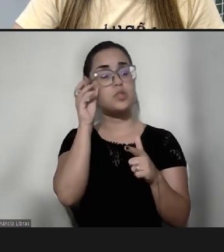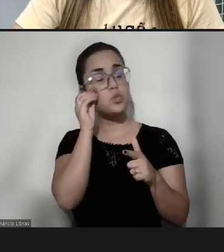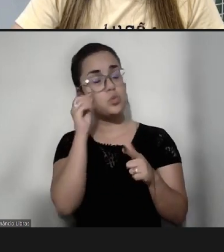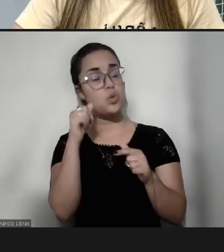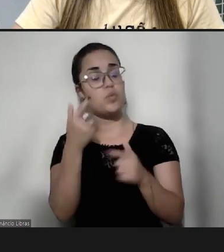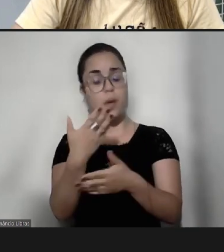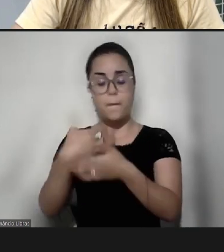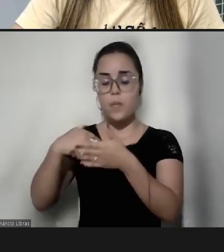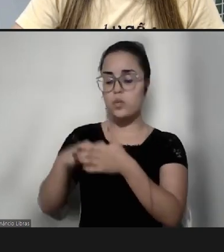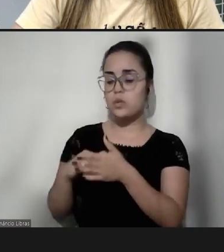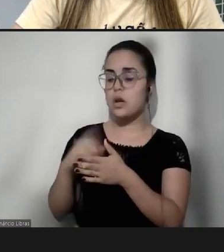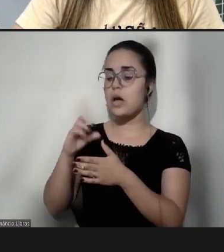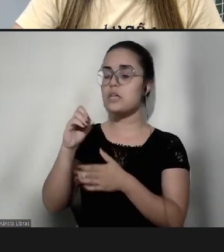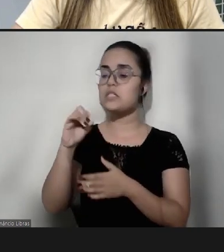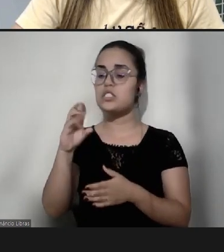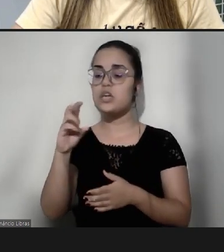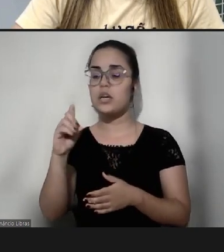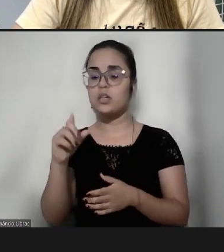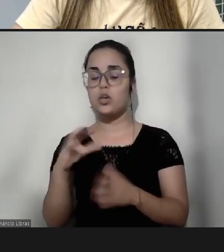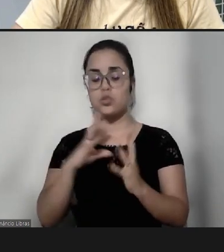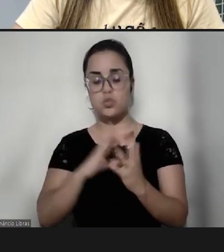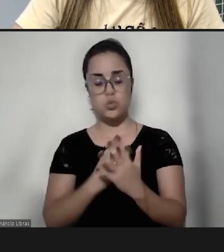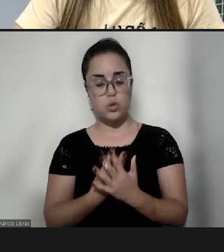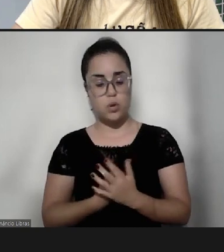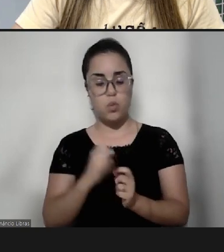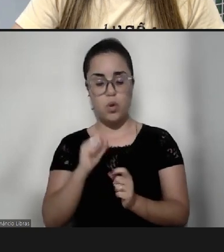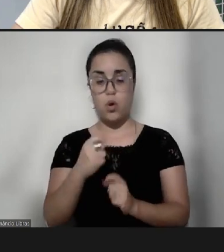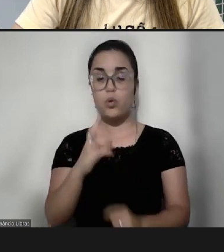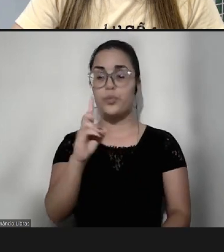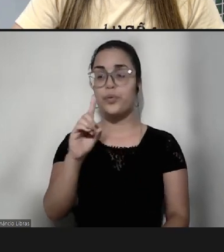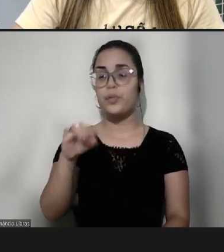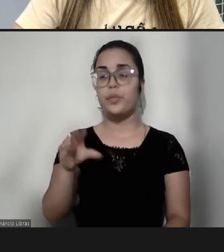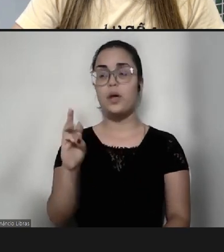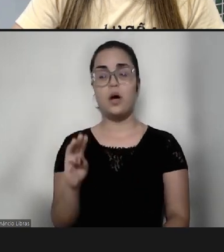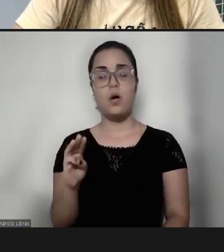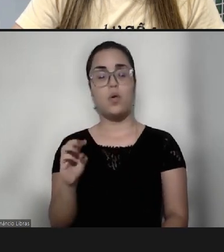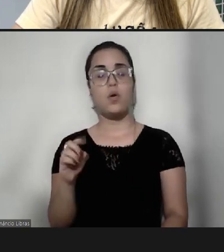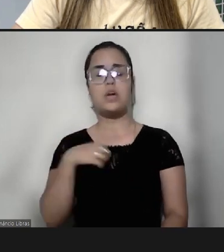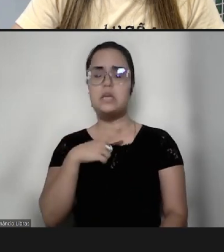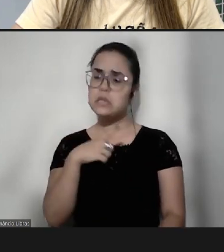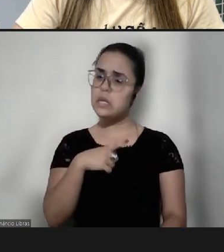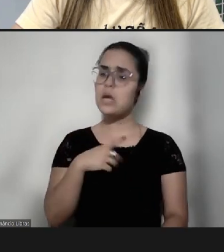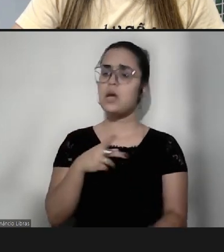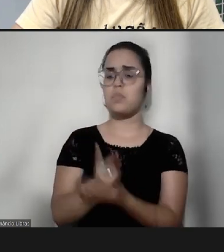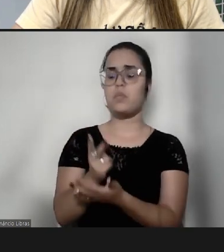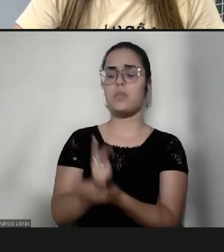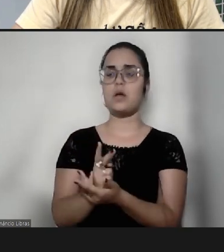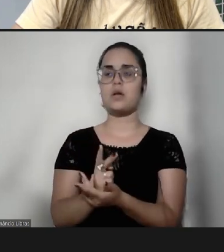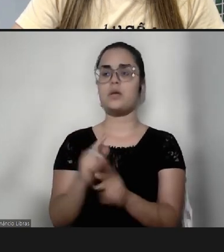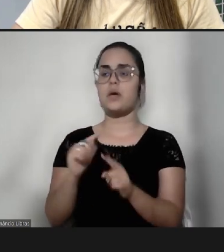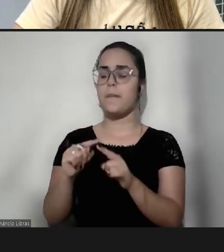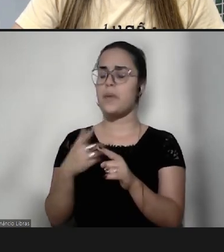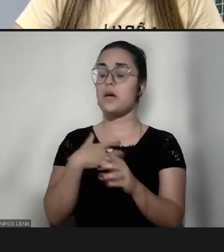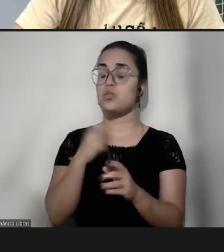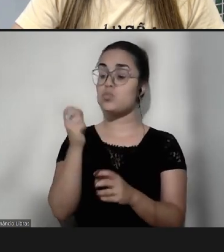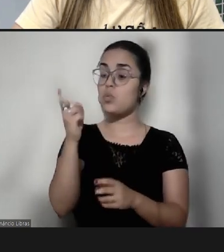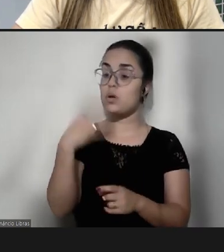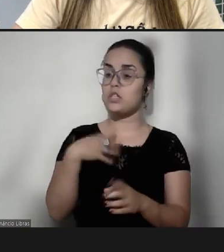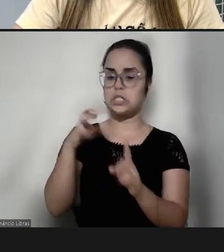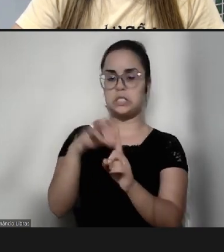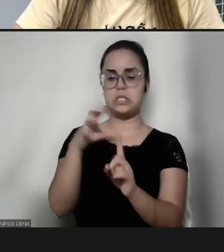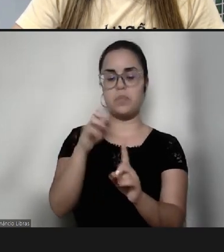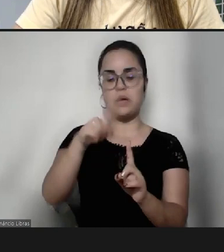do autismo, ou da síndrome de Down, e tem mesmo, né, mas o quanto a gente interfere nesse